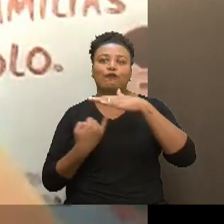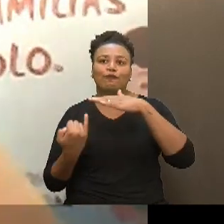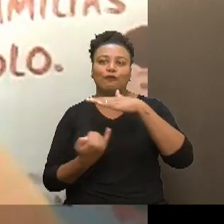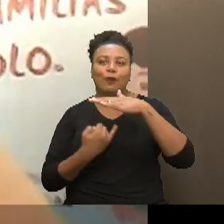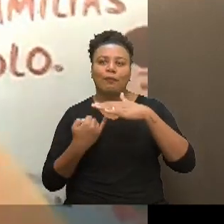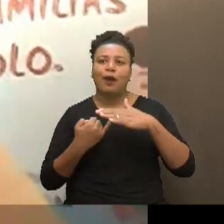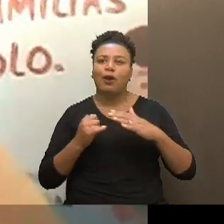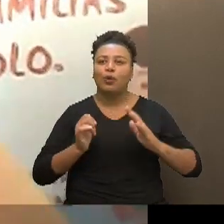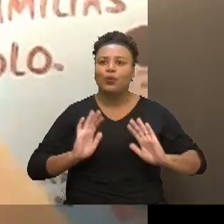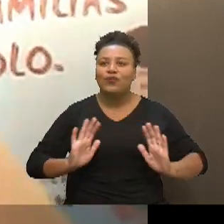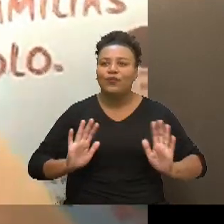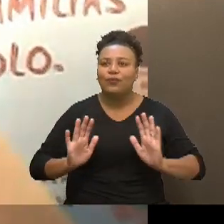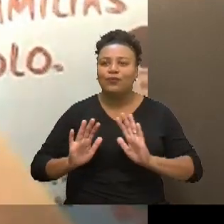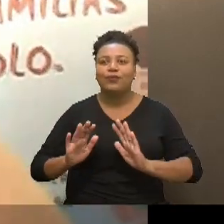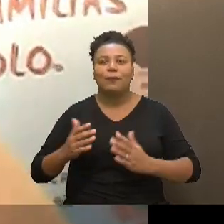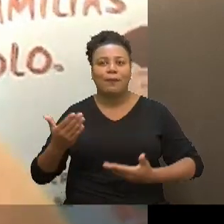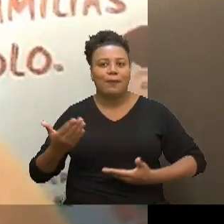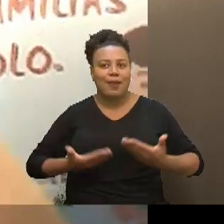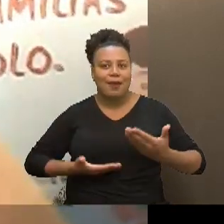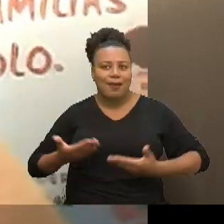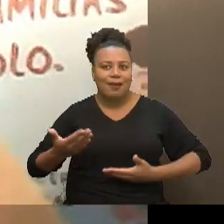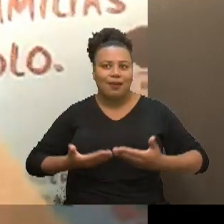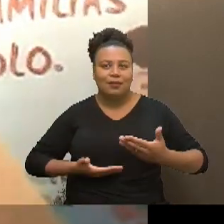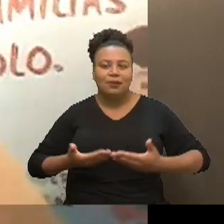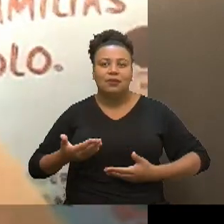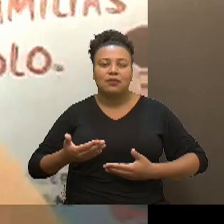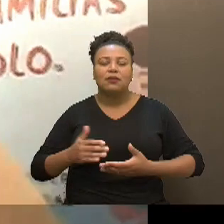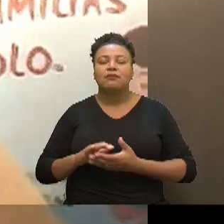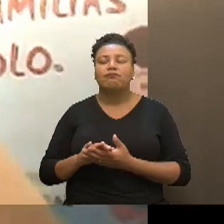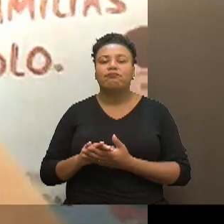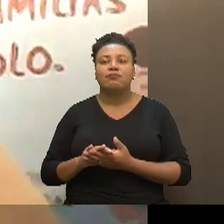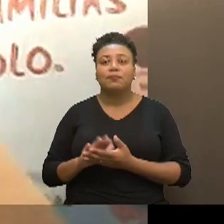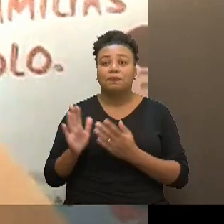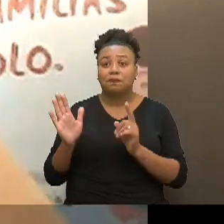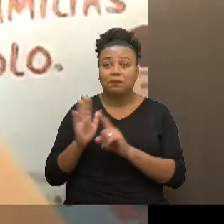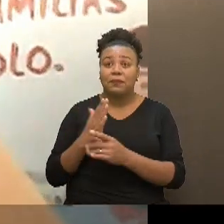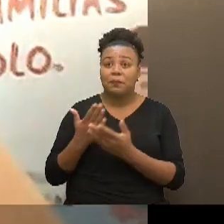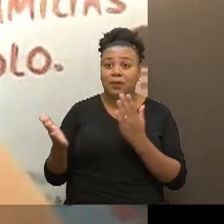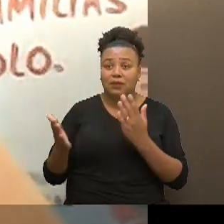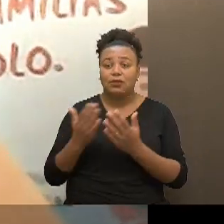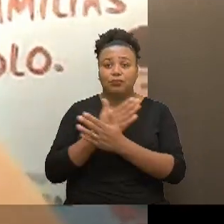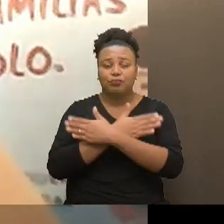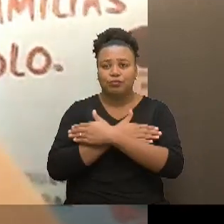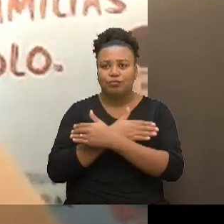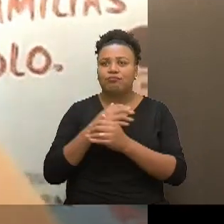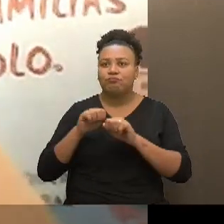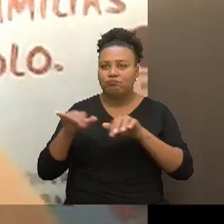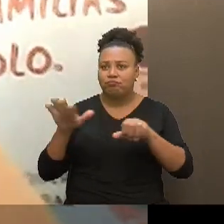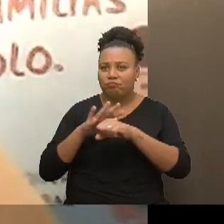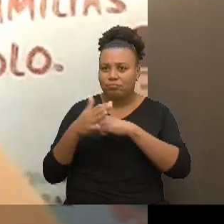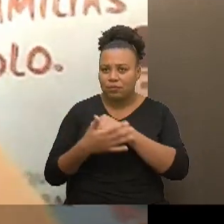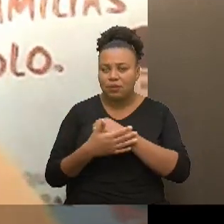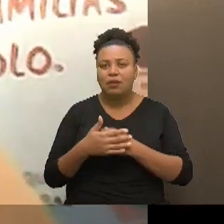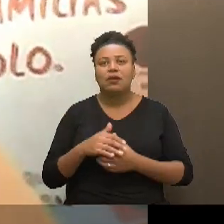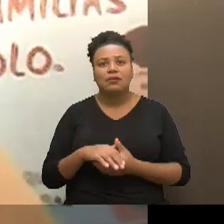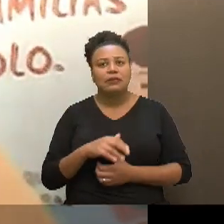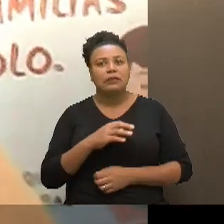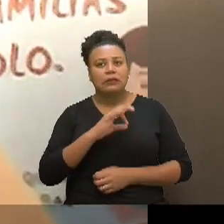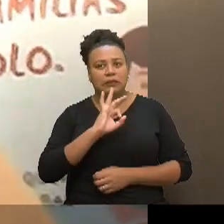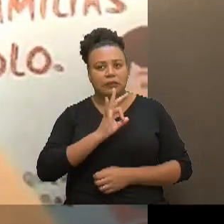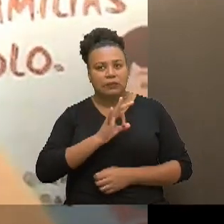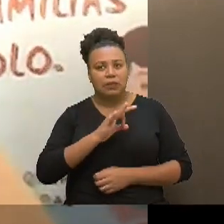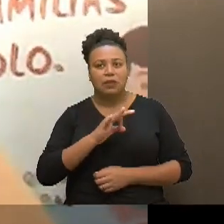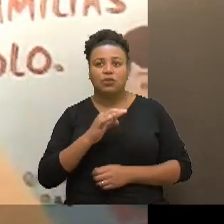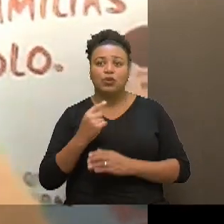domésticas né que as perderam perderam emprego na pandemia deixaram exatamente